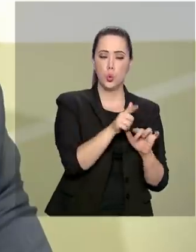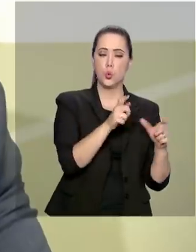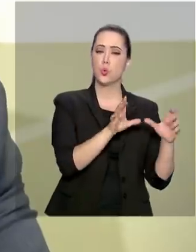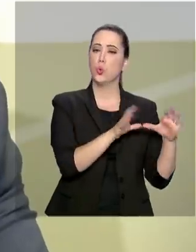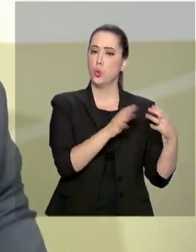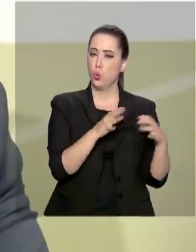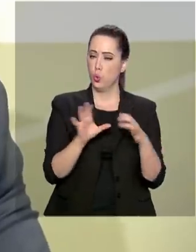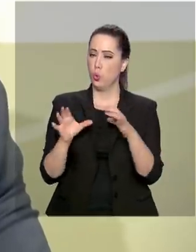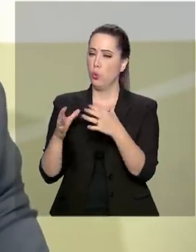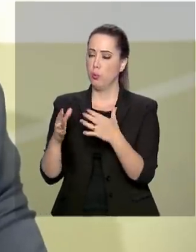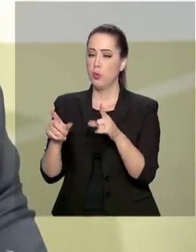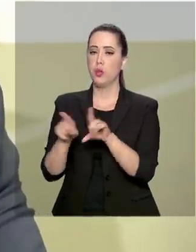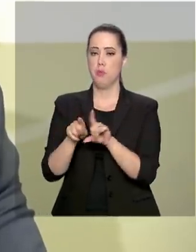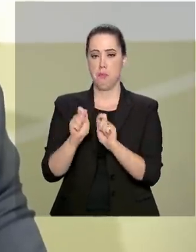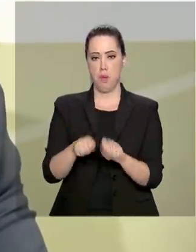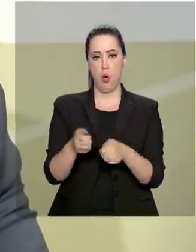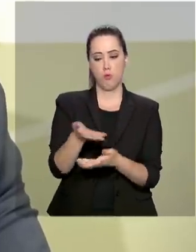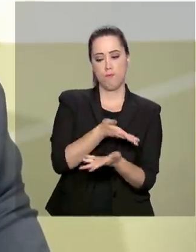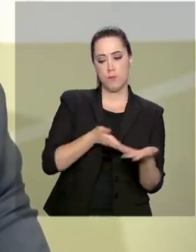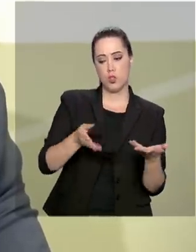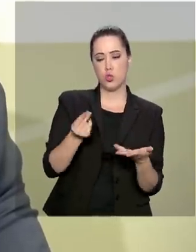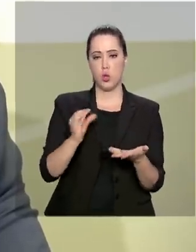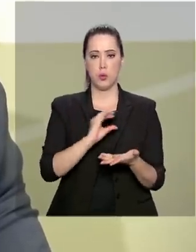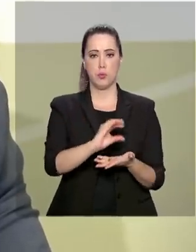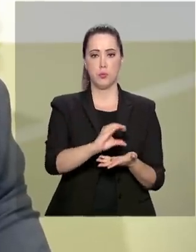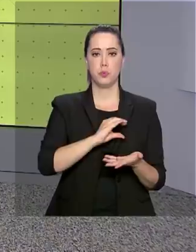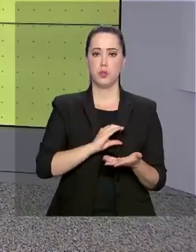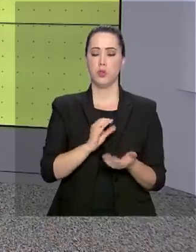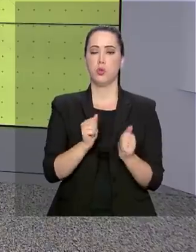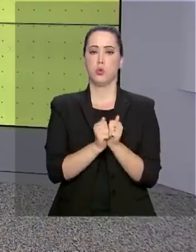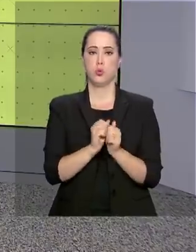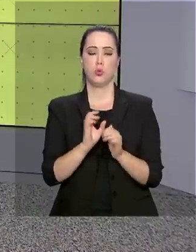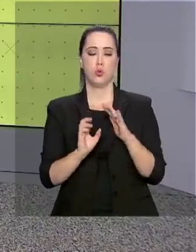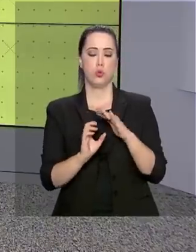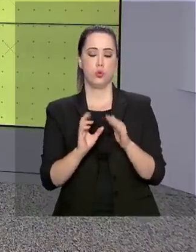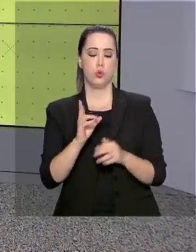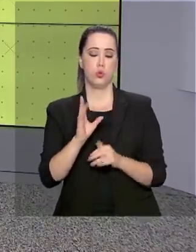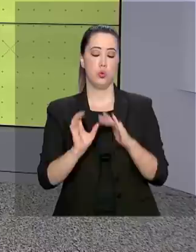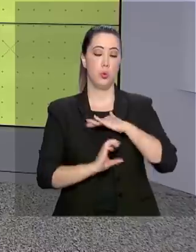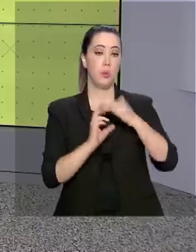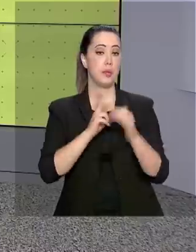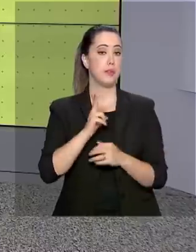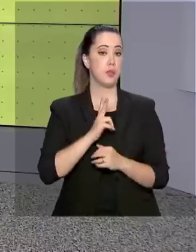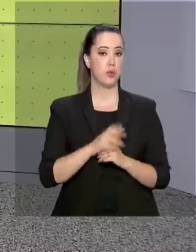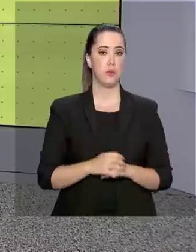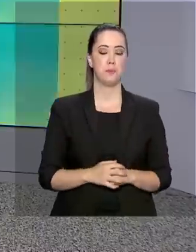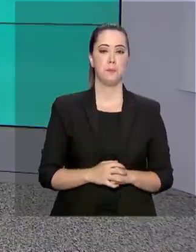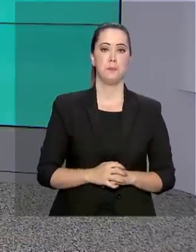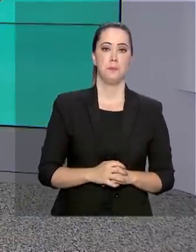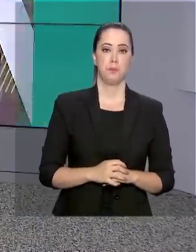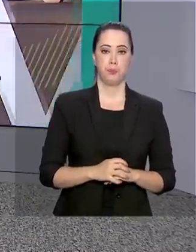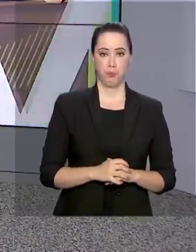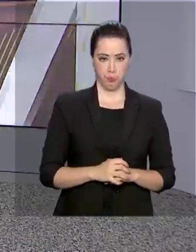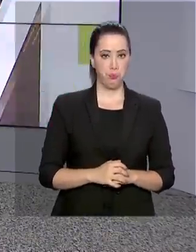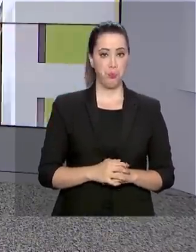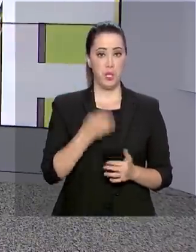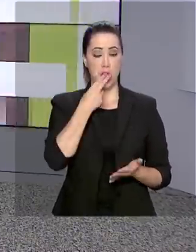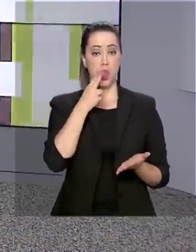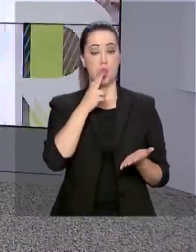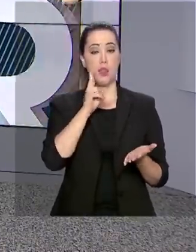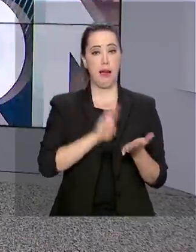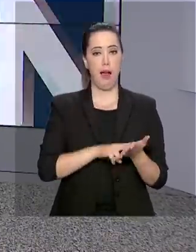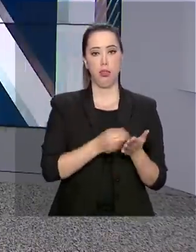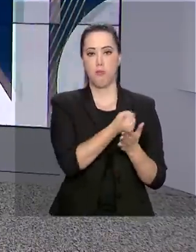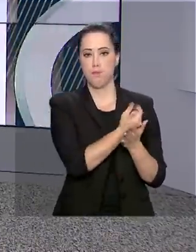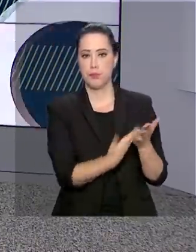serem compartilhados investimentos com a área privada. Em nota, a Marinha informou que está notificando